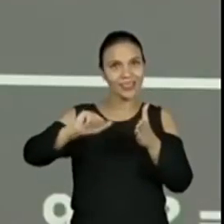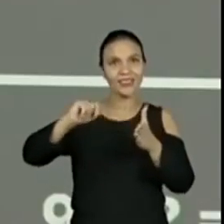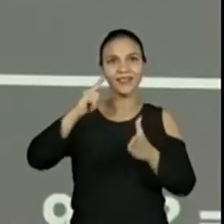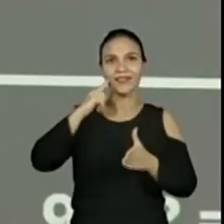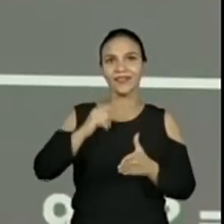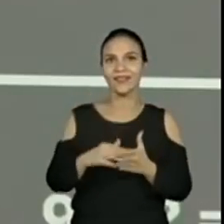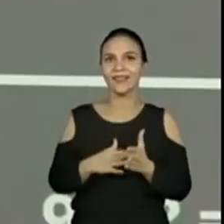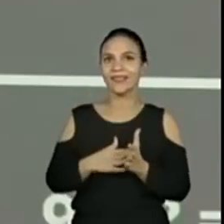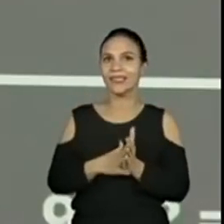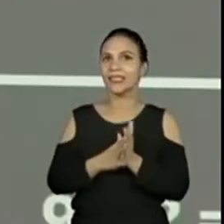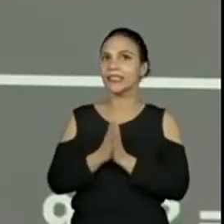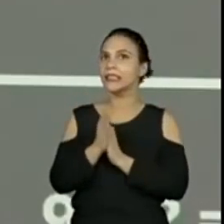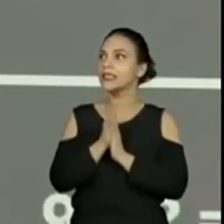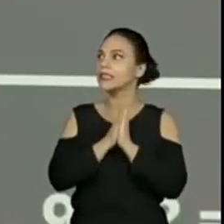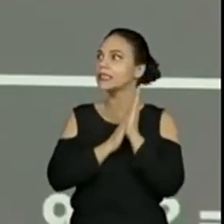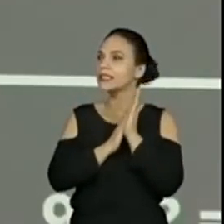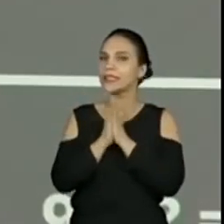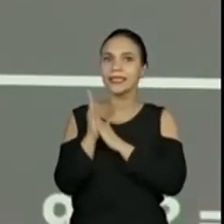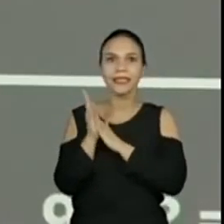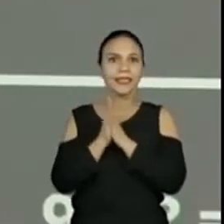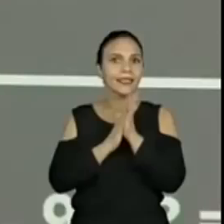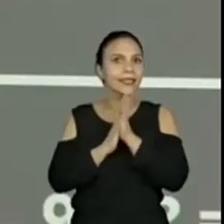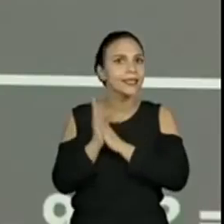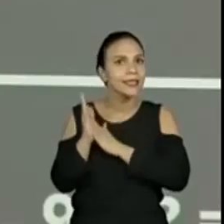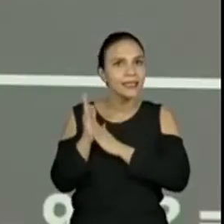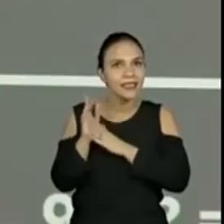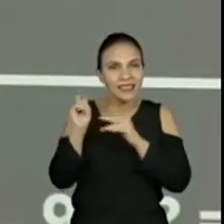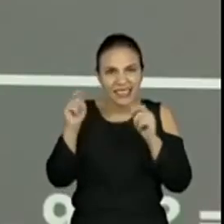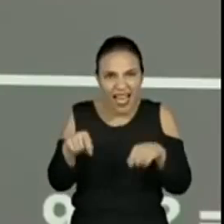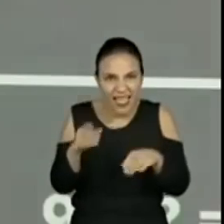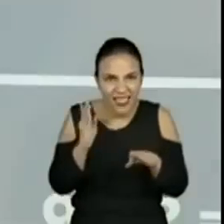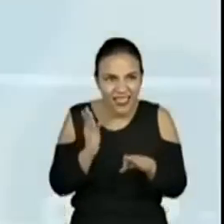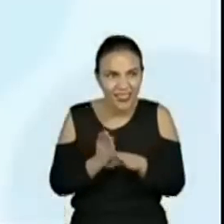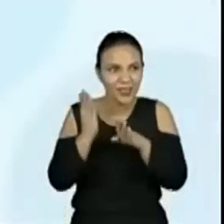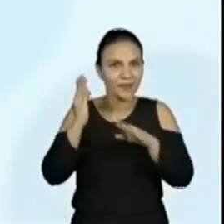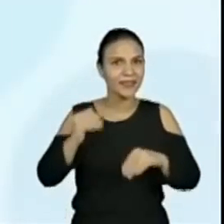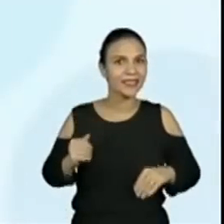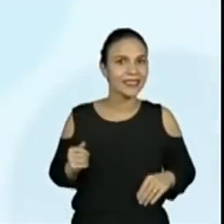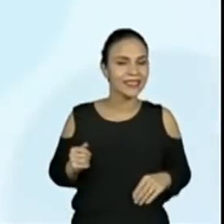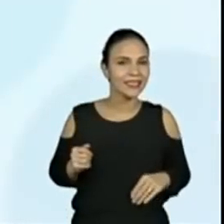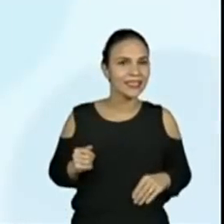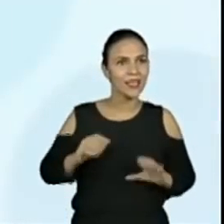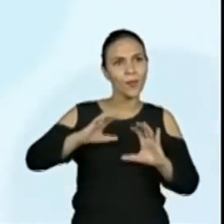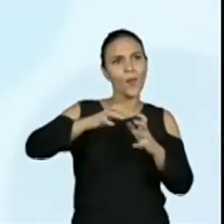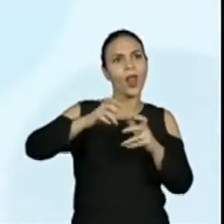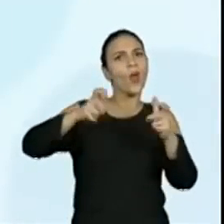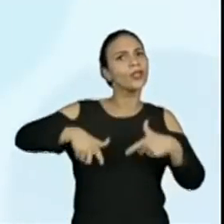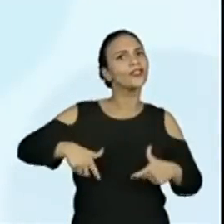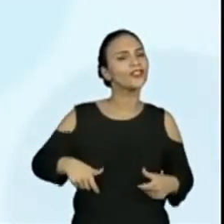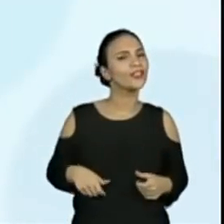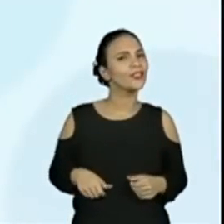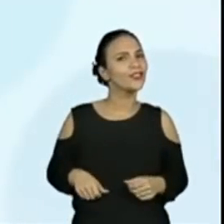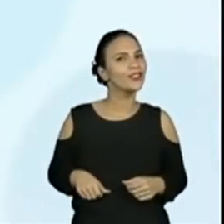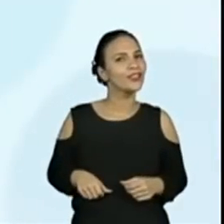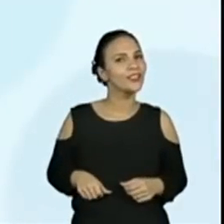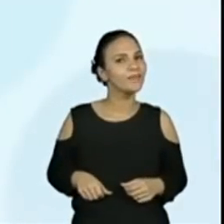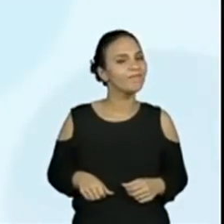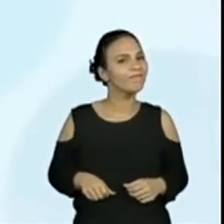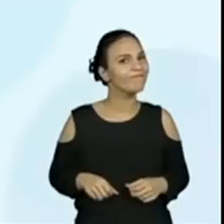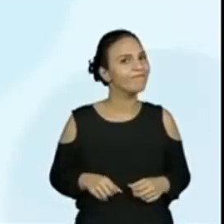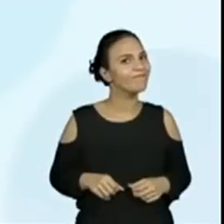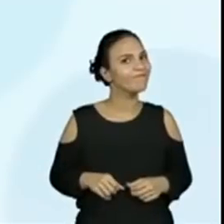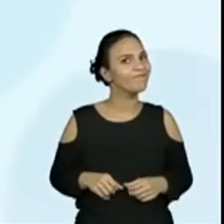E agora? Hum, será que agora dá para saber onde que essa bola caiu? E aí?